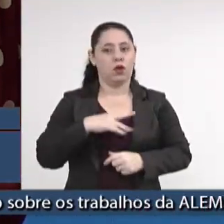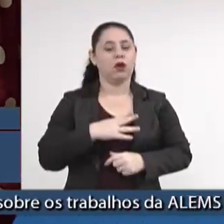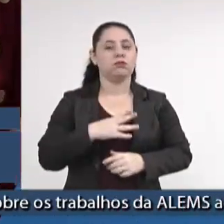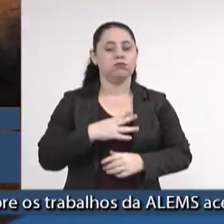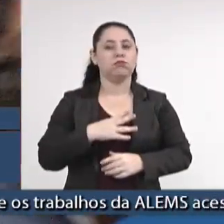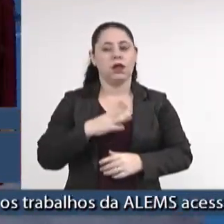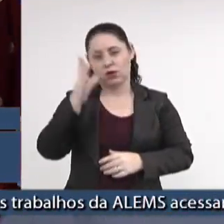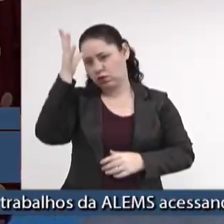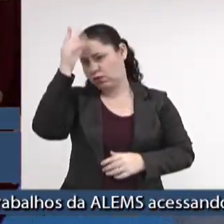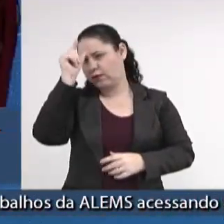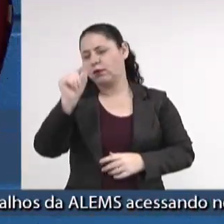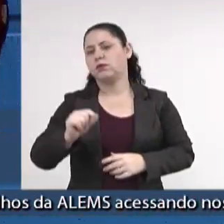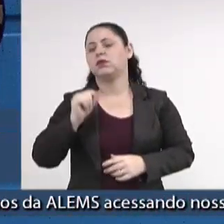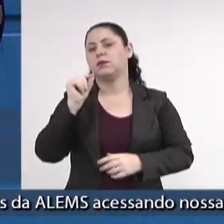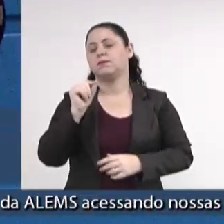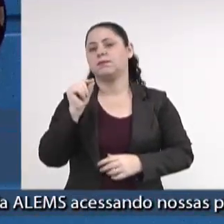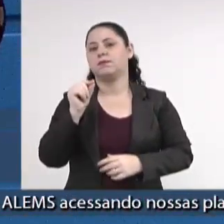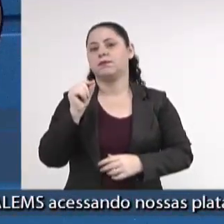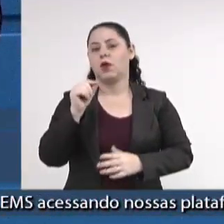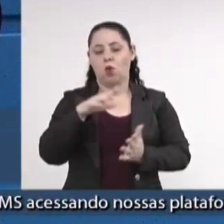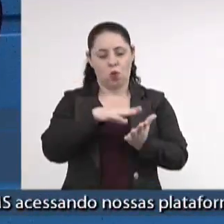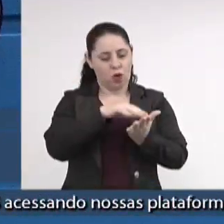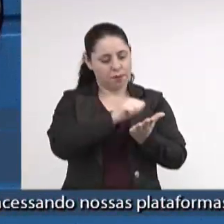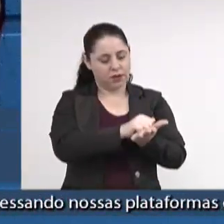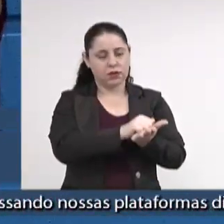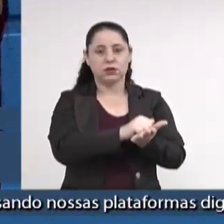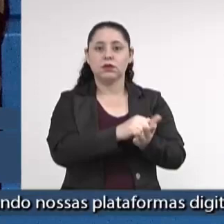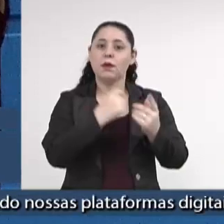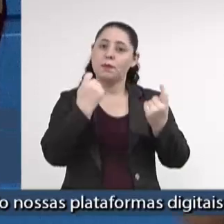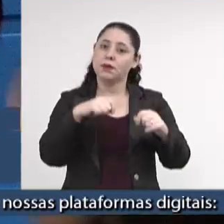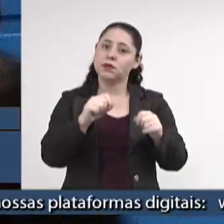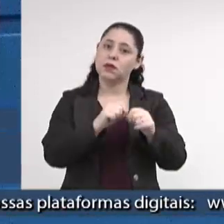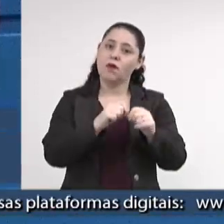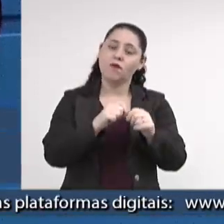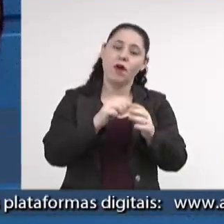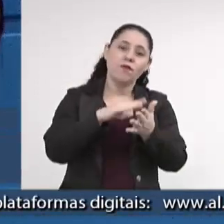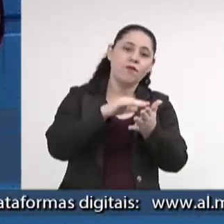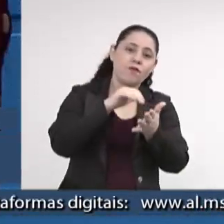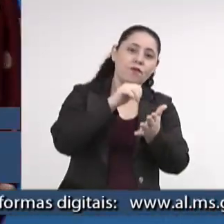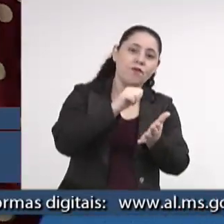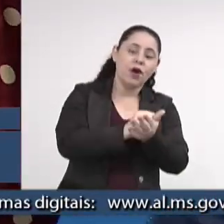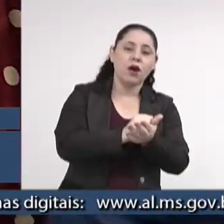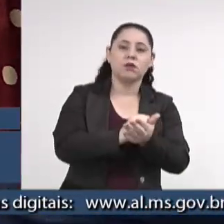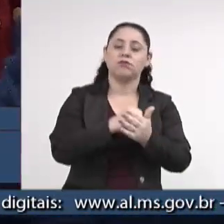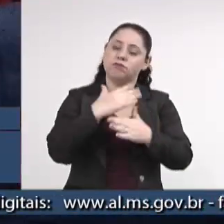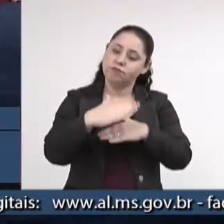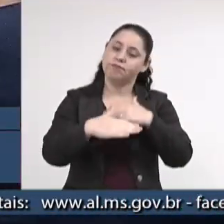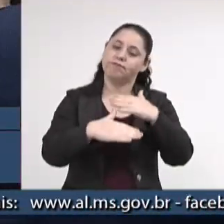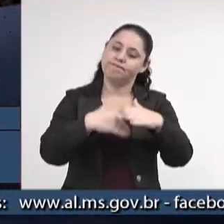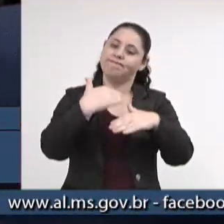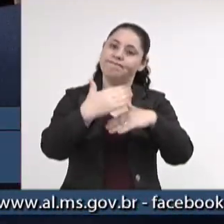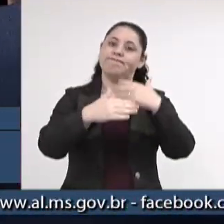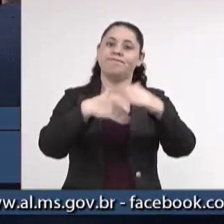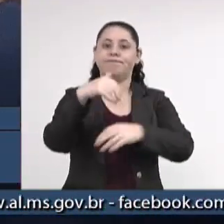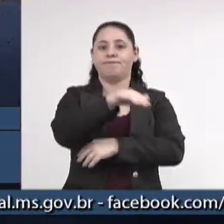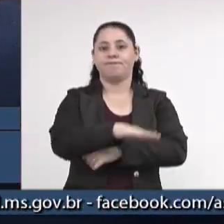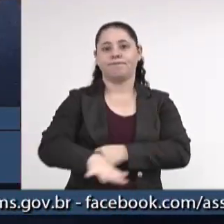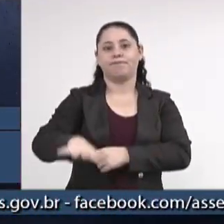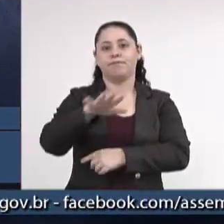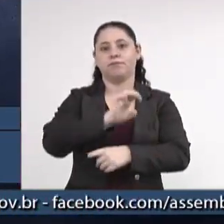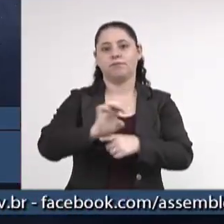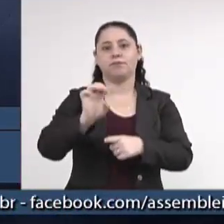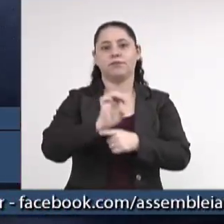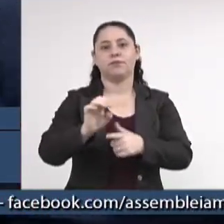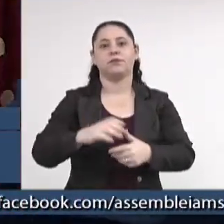ao consenso de que o referido aplicativo deveria ser implantado de forma gradativa em nosso território